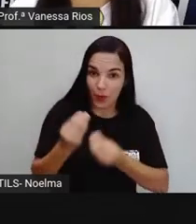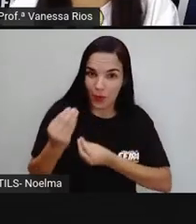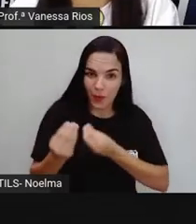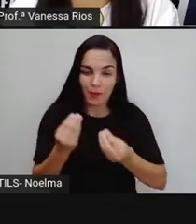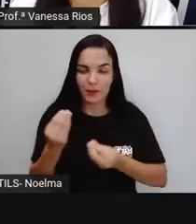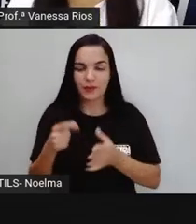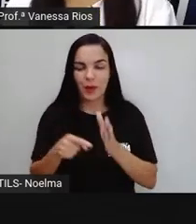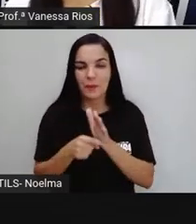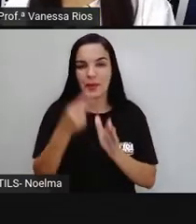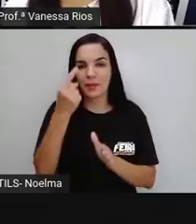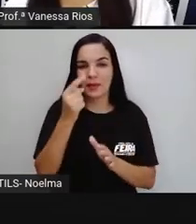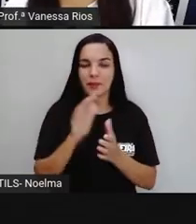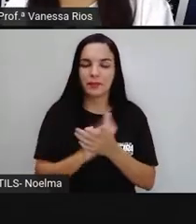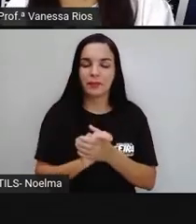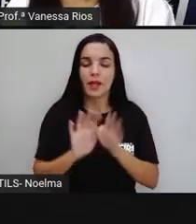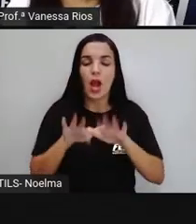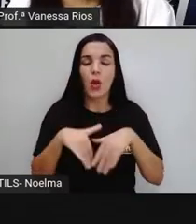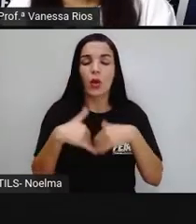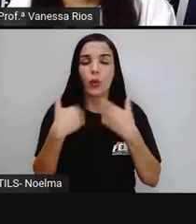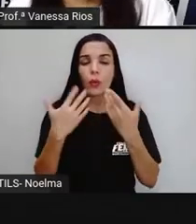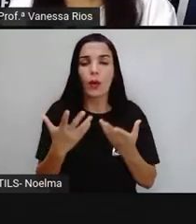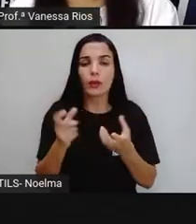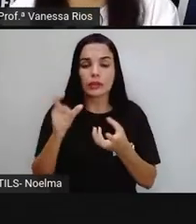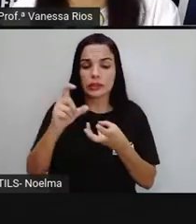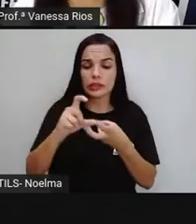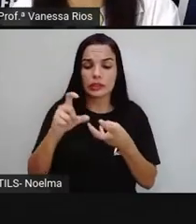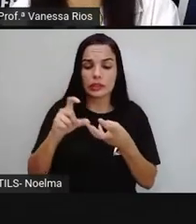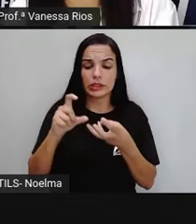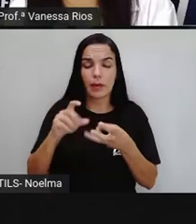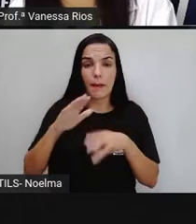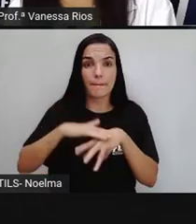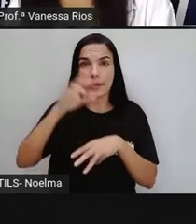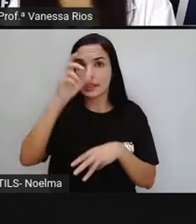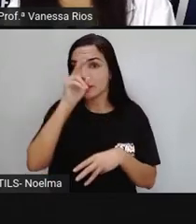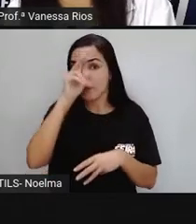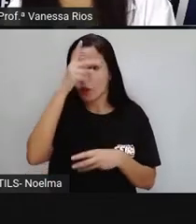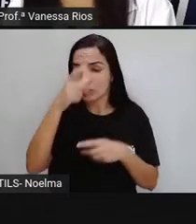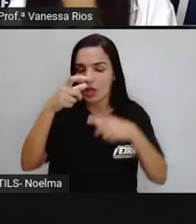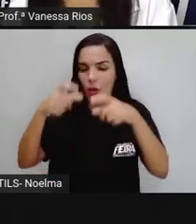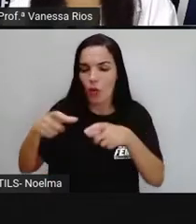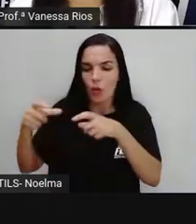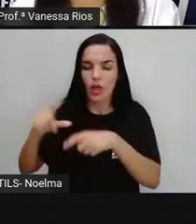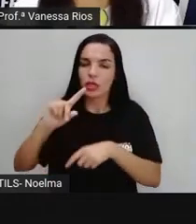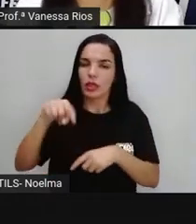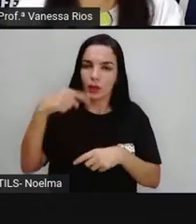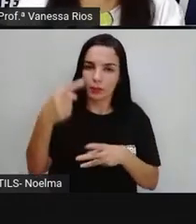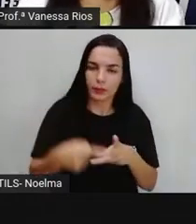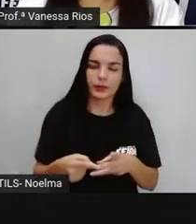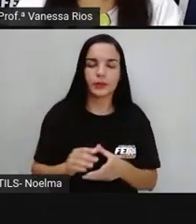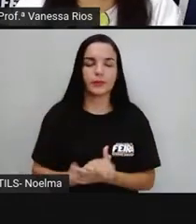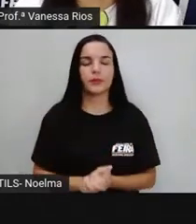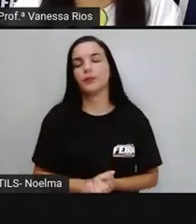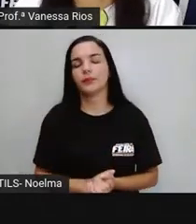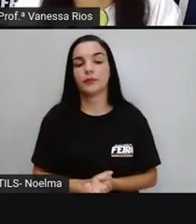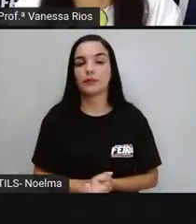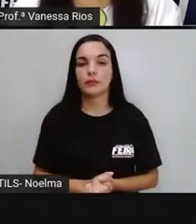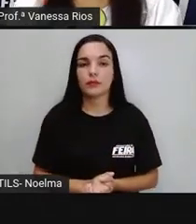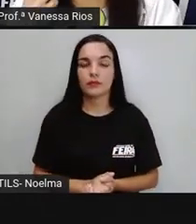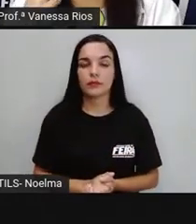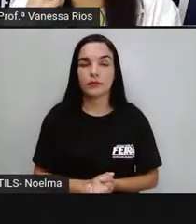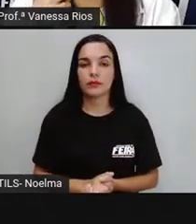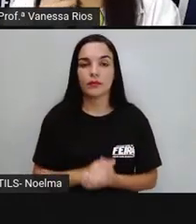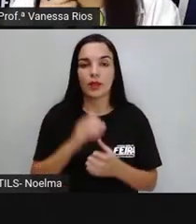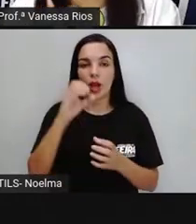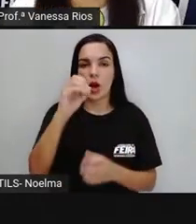não é? Primeiro qual é a sílaba tônica e depois identificar a localização para classificados. Então a